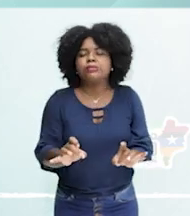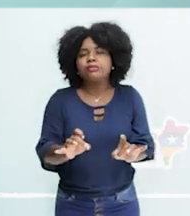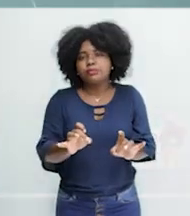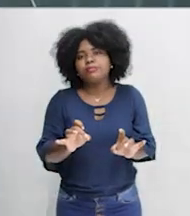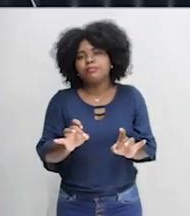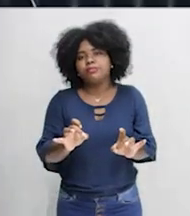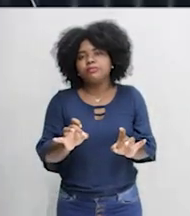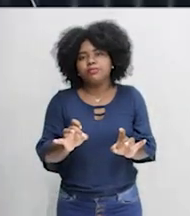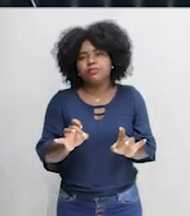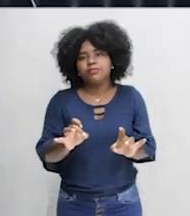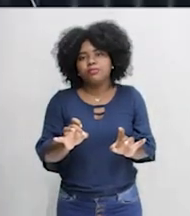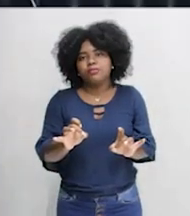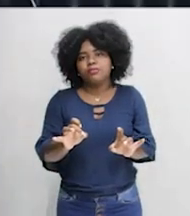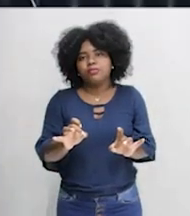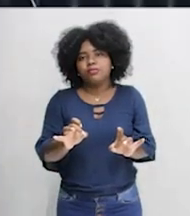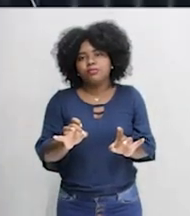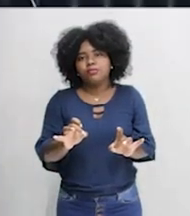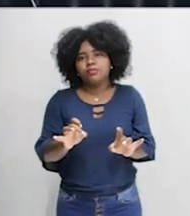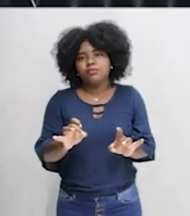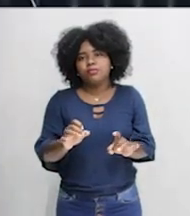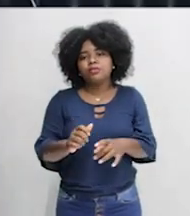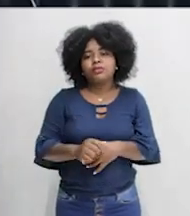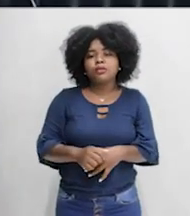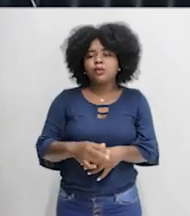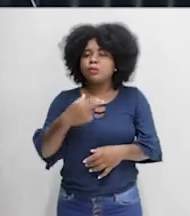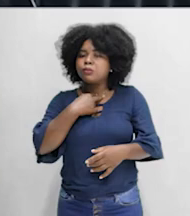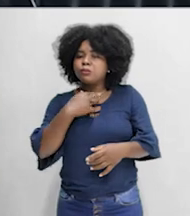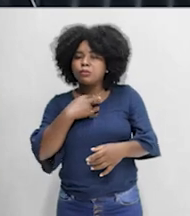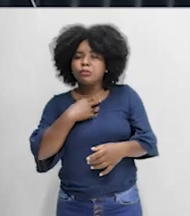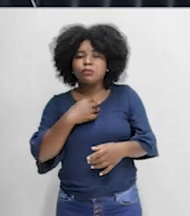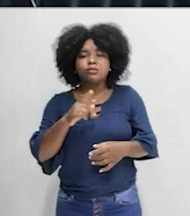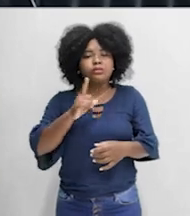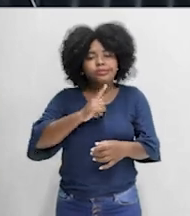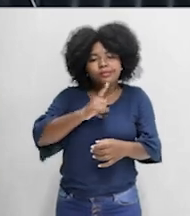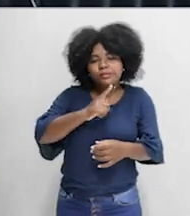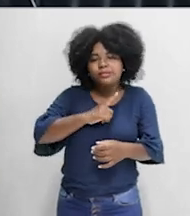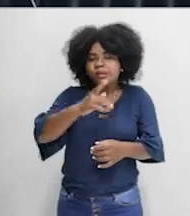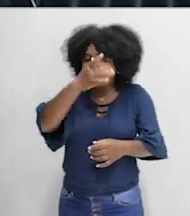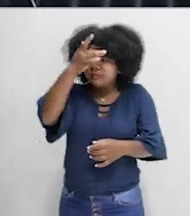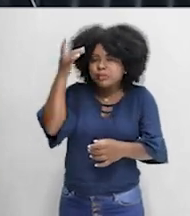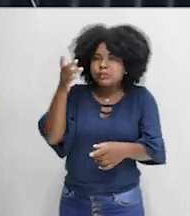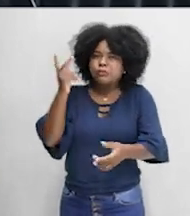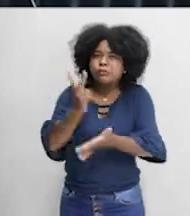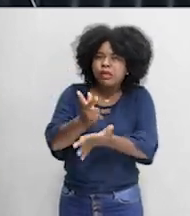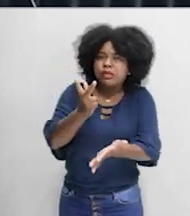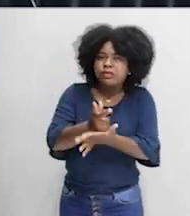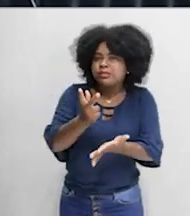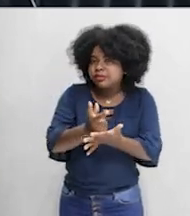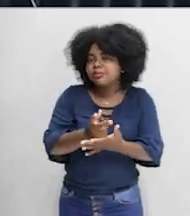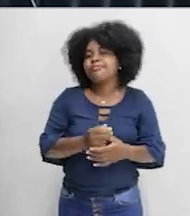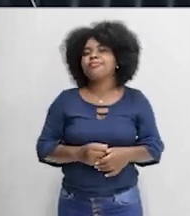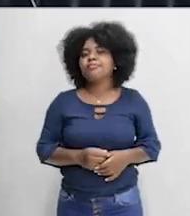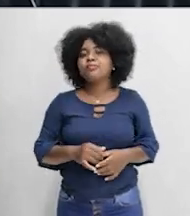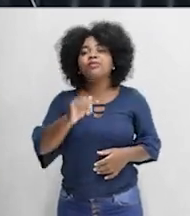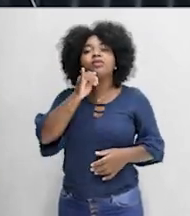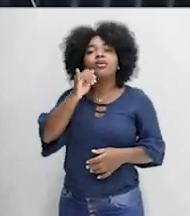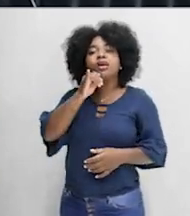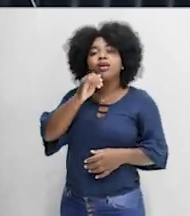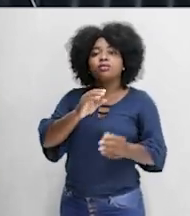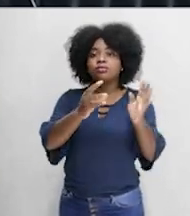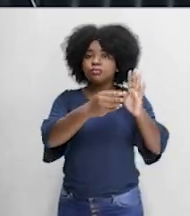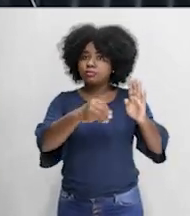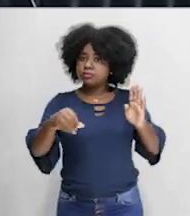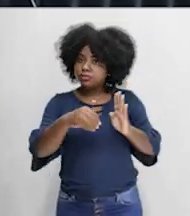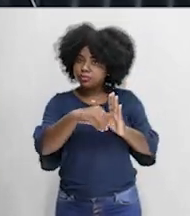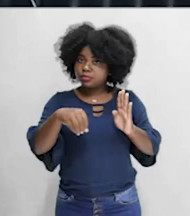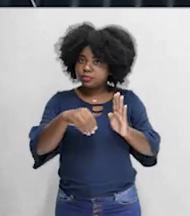ficar ali sem ter acesso do próprio homem, a não ser para pesquisa. Ou seja, são áreas que têm que ser realmente preservadas. Por exemplo, os lençóis maranhenses.